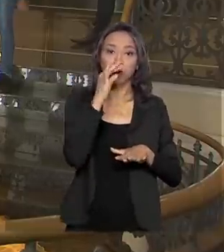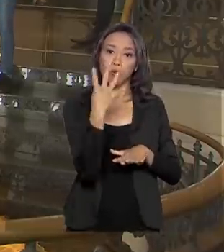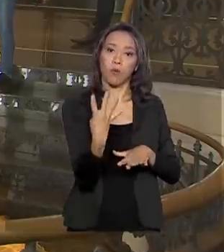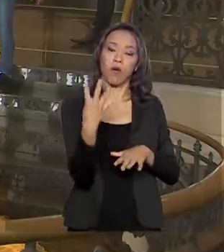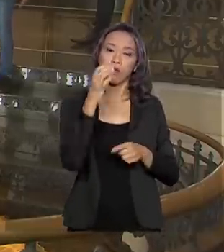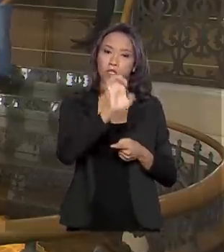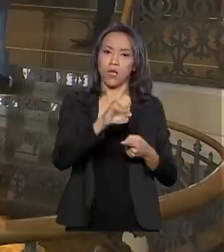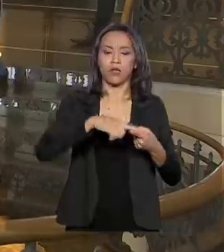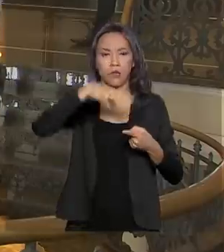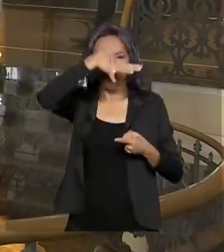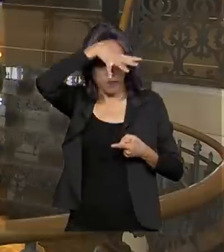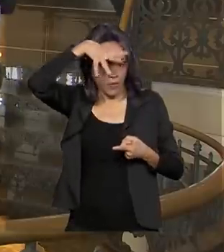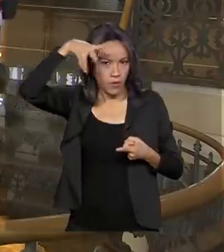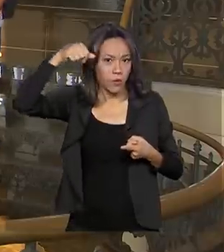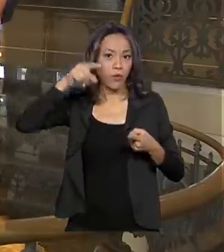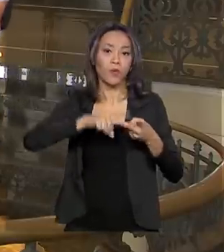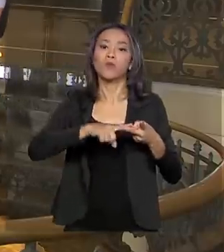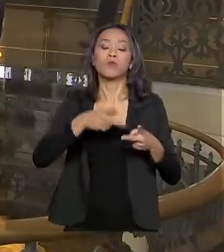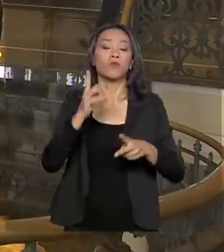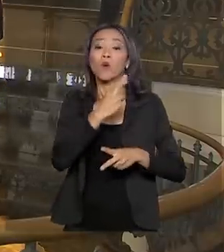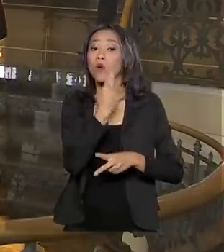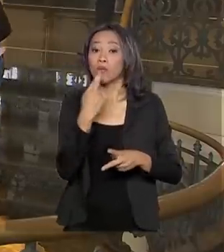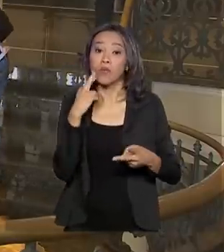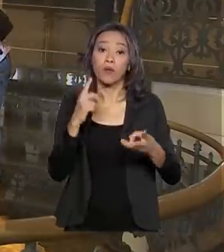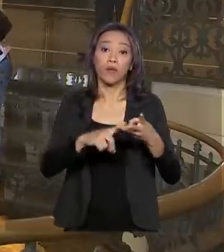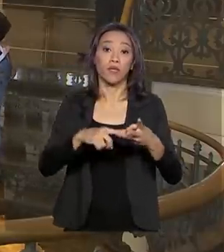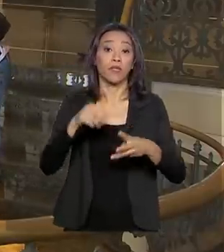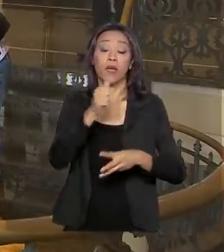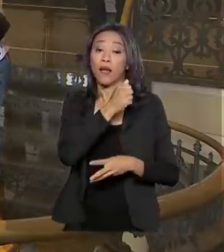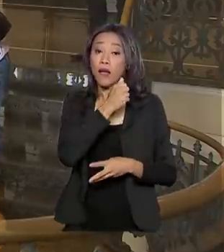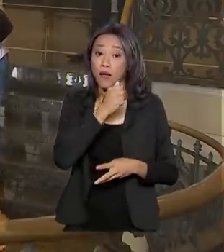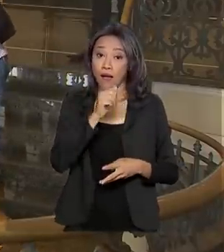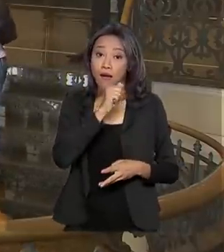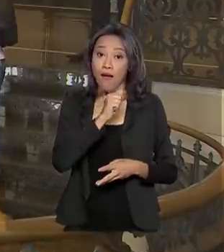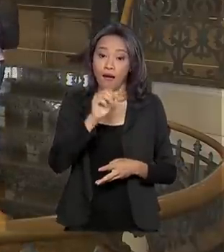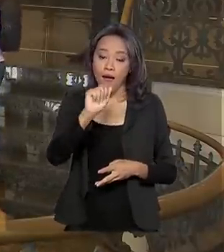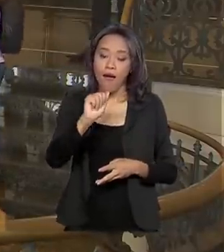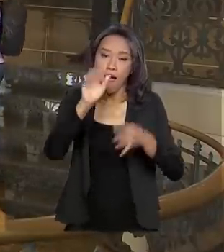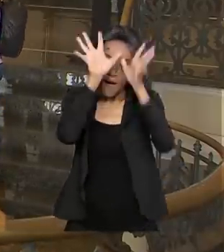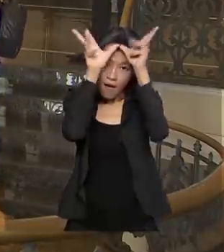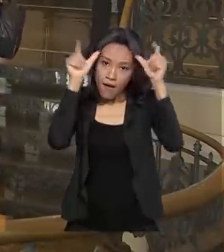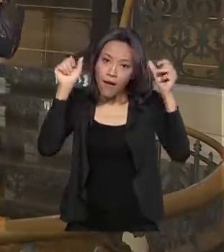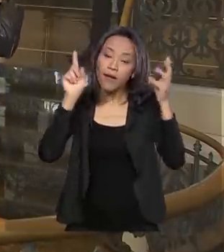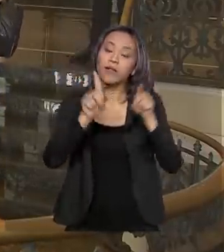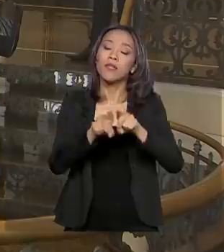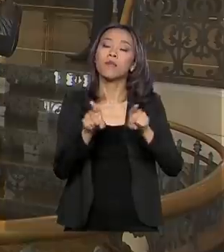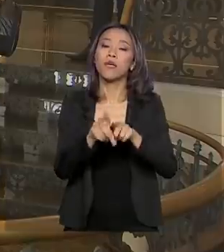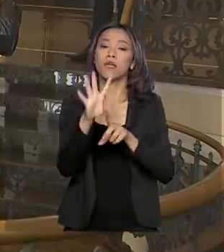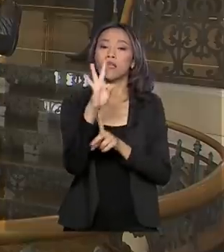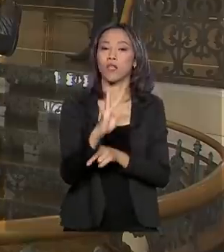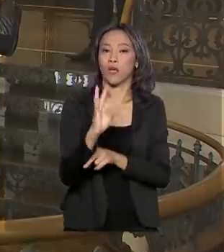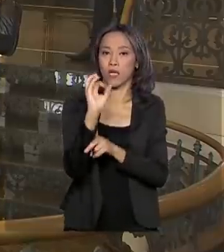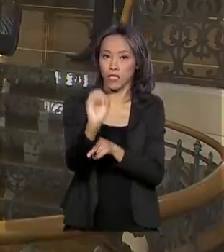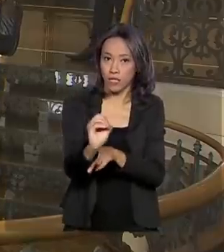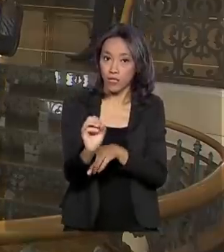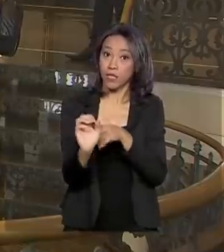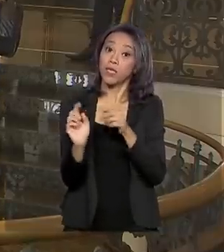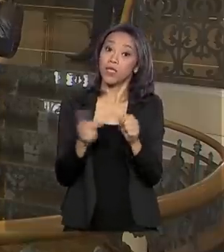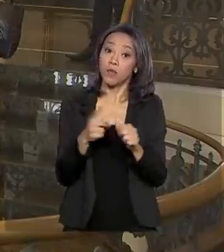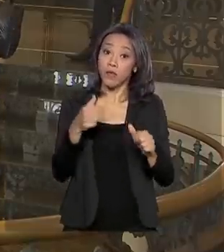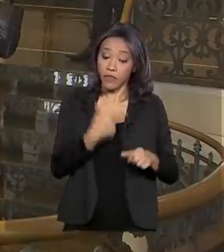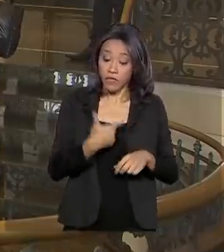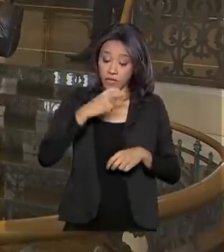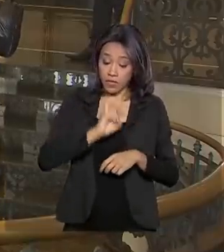eles, Mato Grosso, Rondônia, Acre e Tocantins. E, no dia 25 de março, acontece a primeira reunião